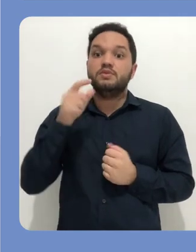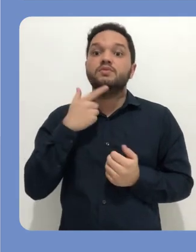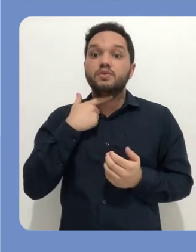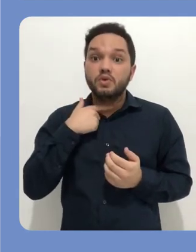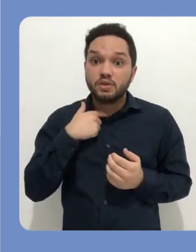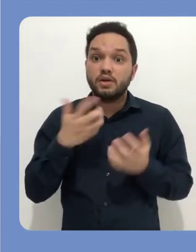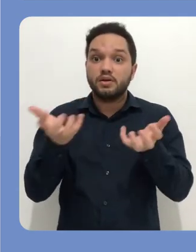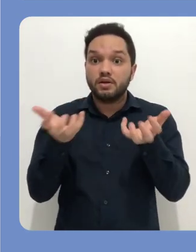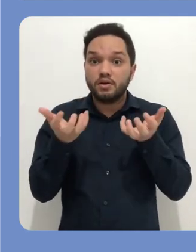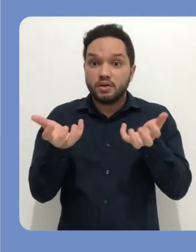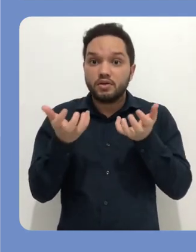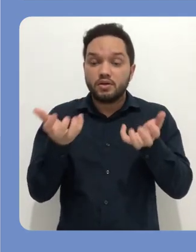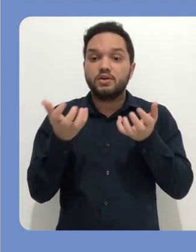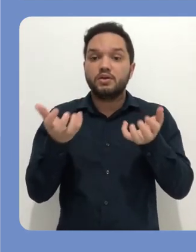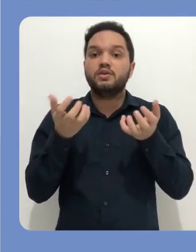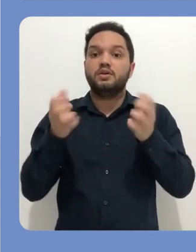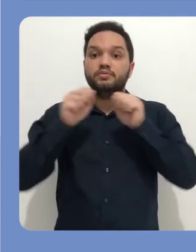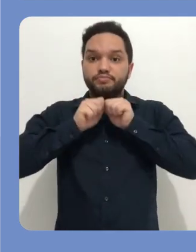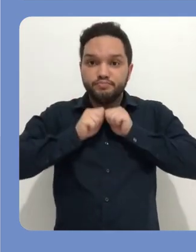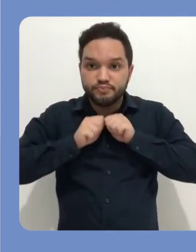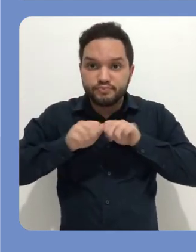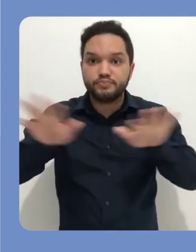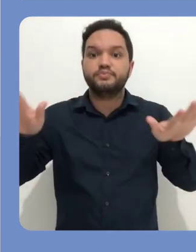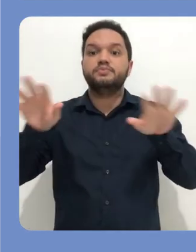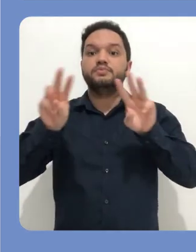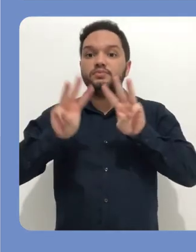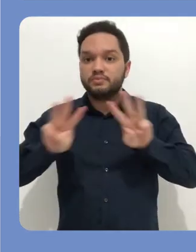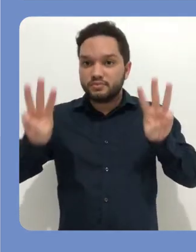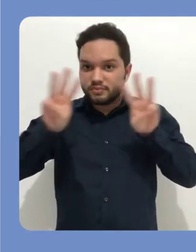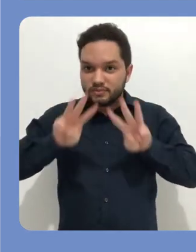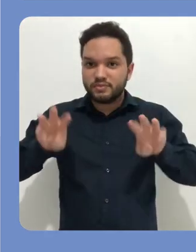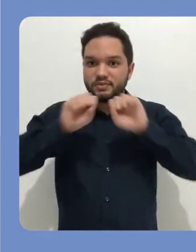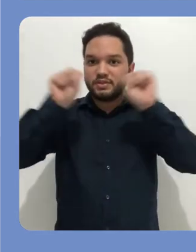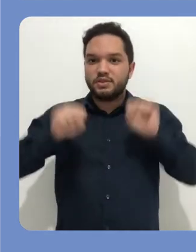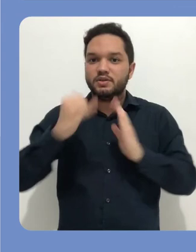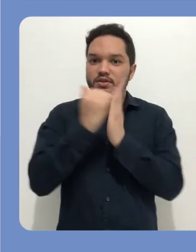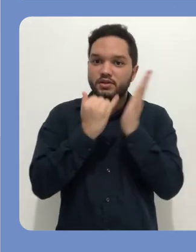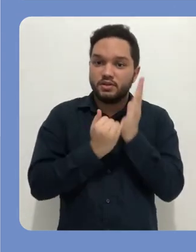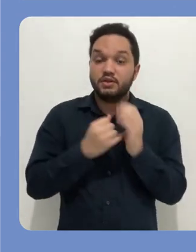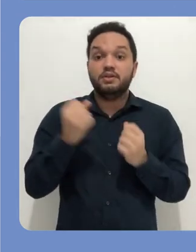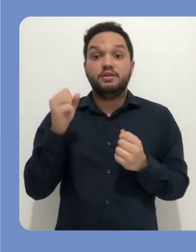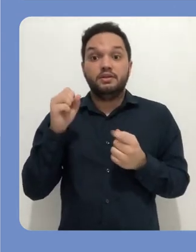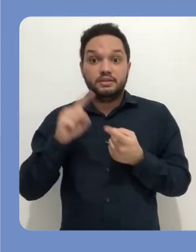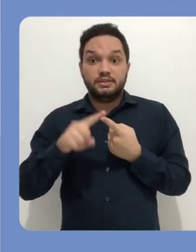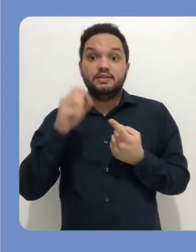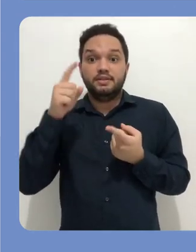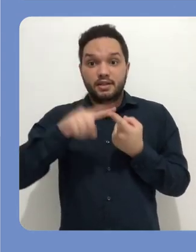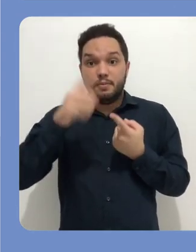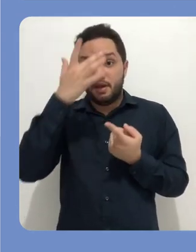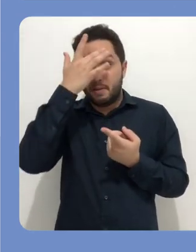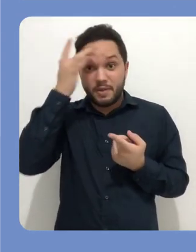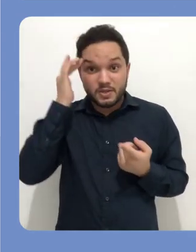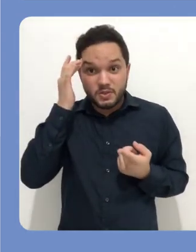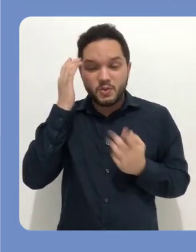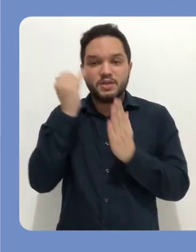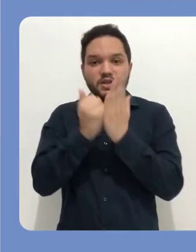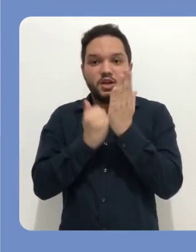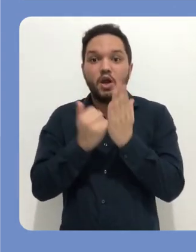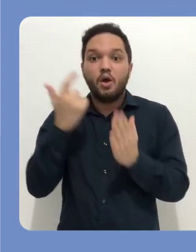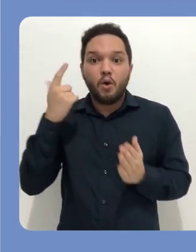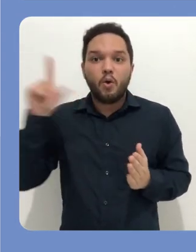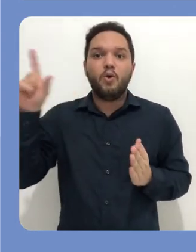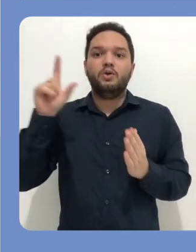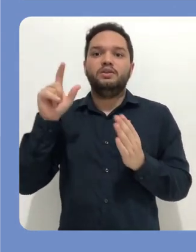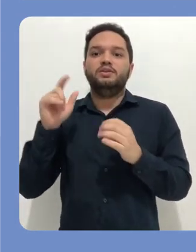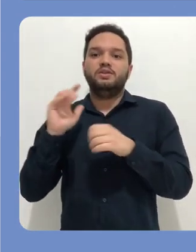e de encerramento das inscrições e selecione se você deseja que essa atividade seja listada publicamente no sistema de